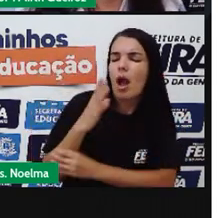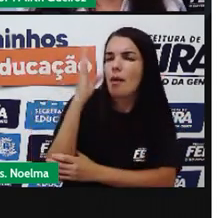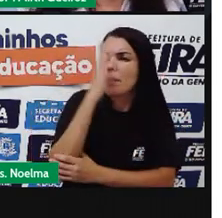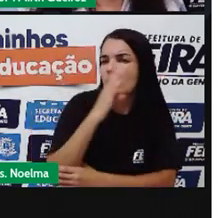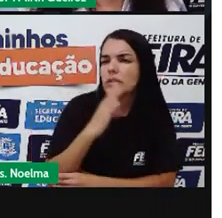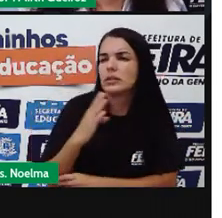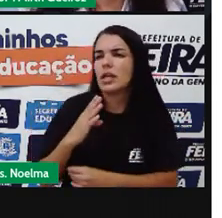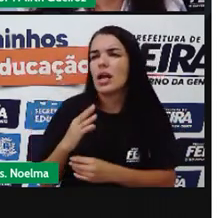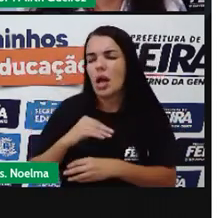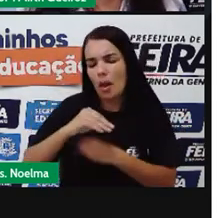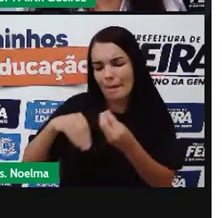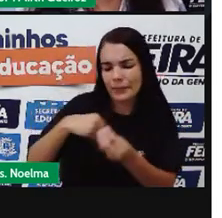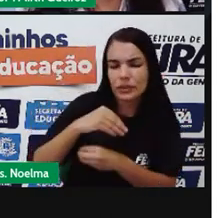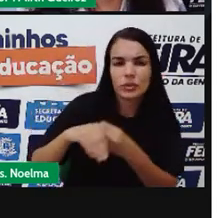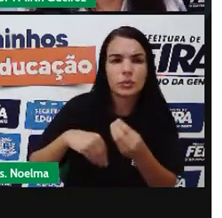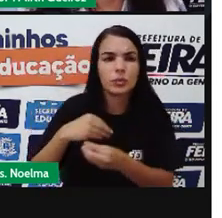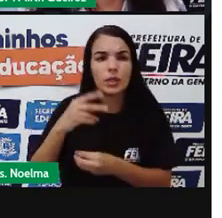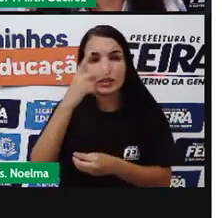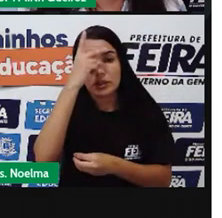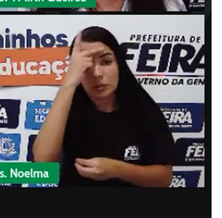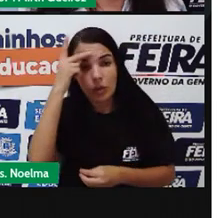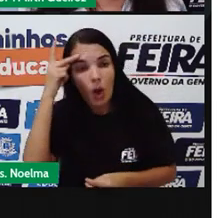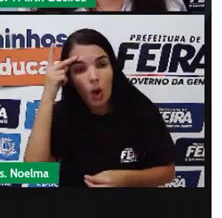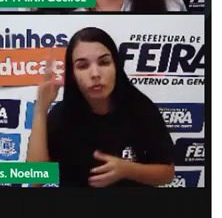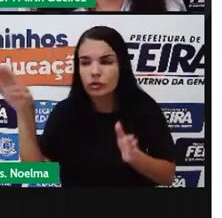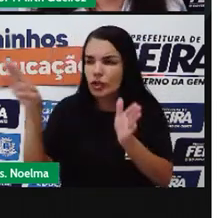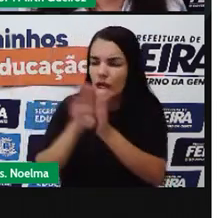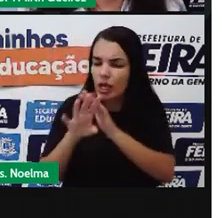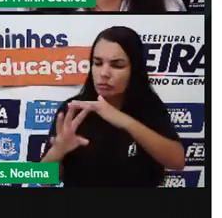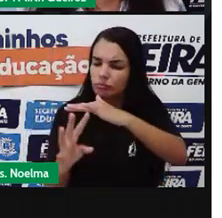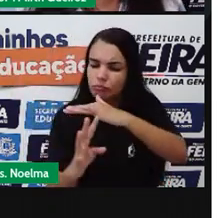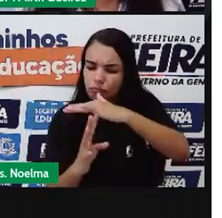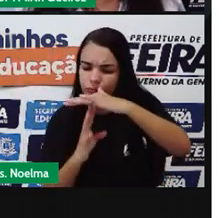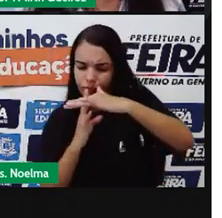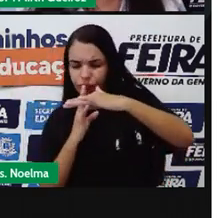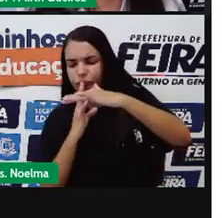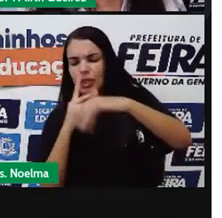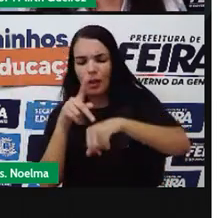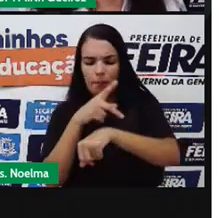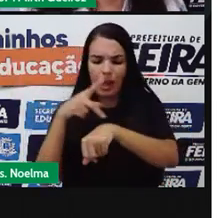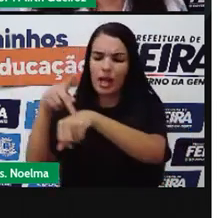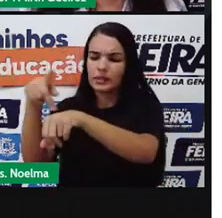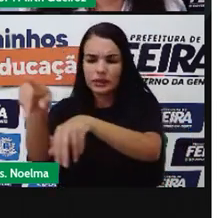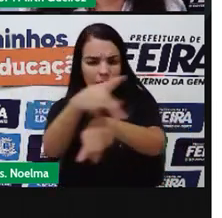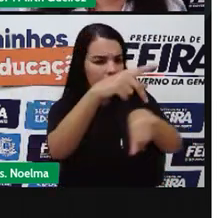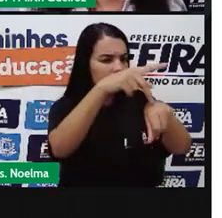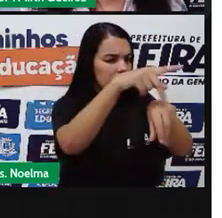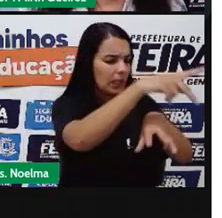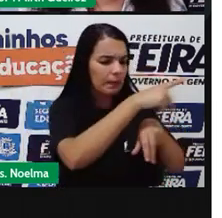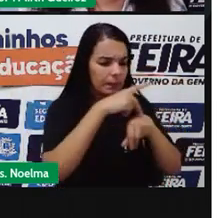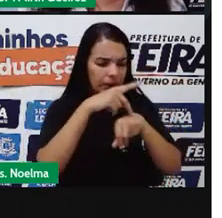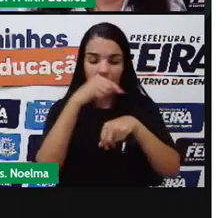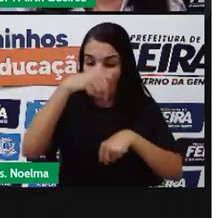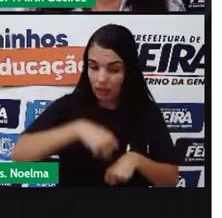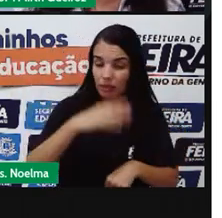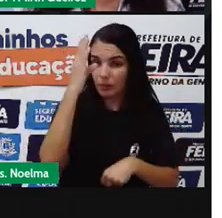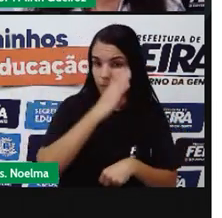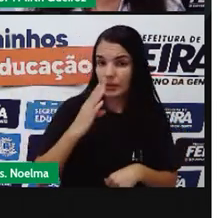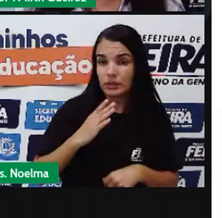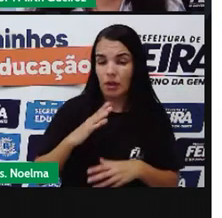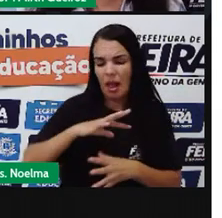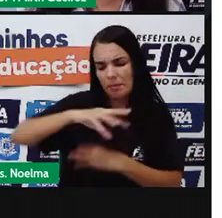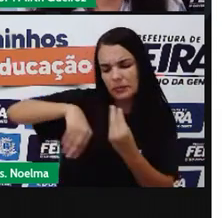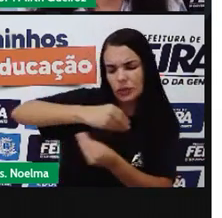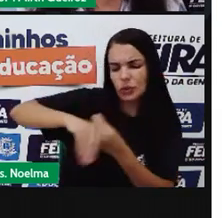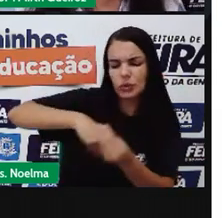povos Sobre a vida Dos imigrantes Ao Brasil Sobre as misturas Das raças Sobre a